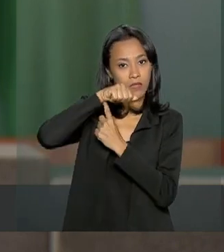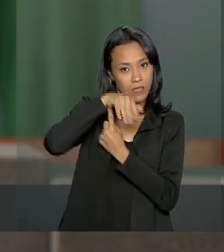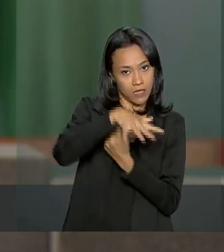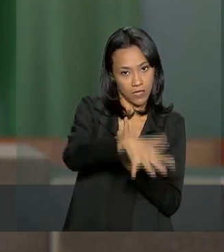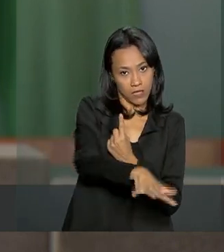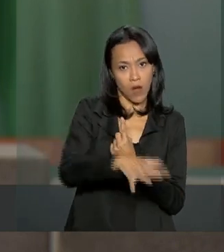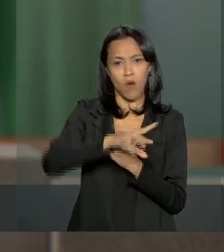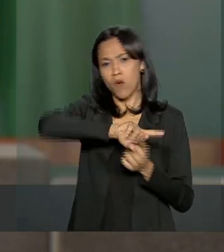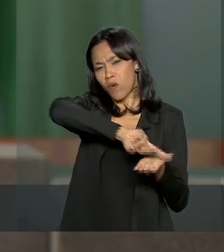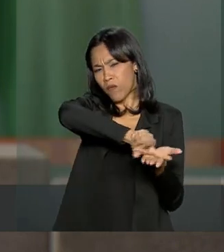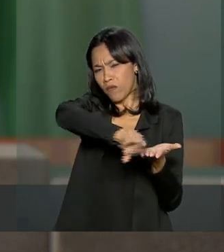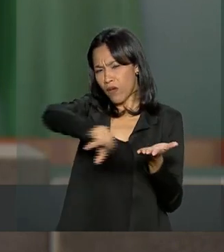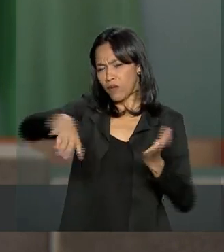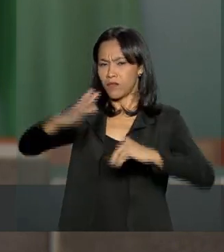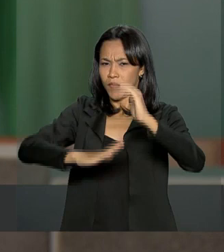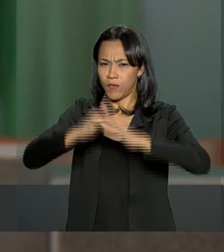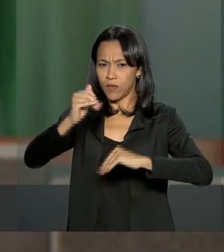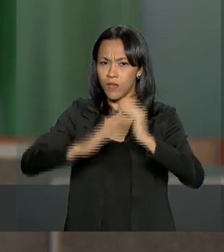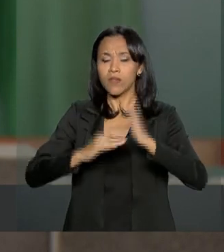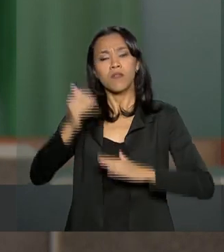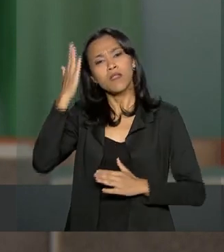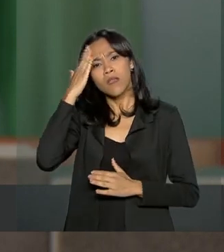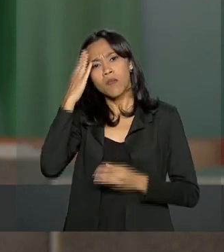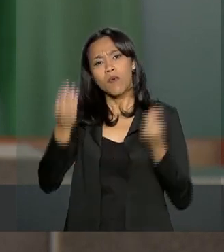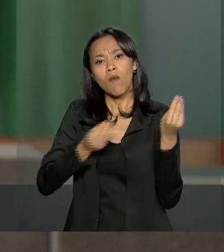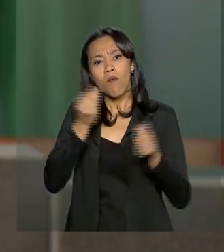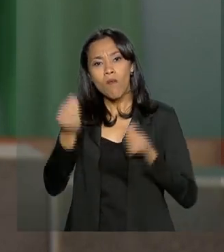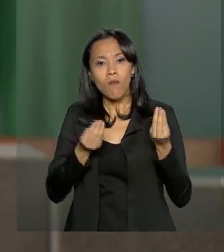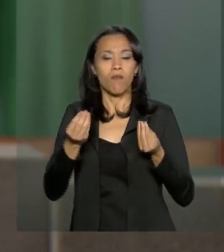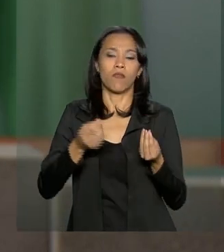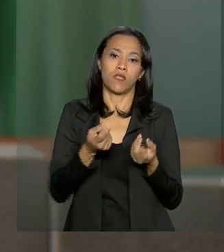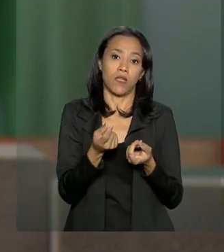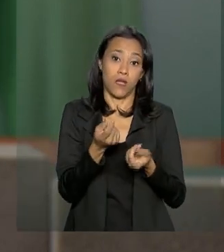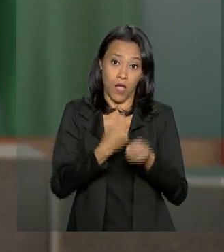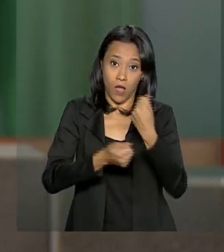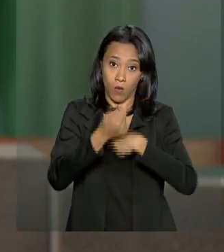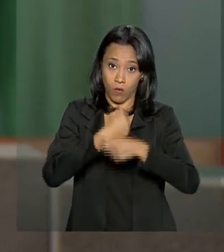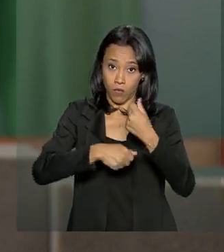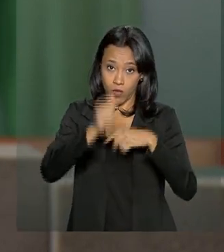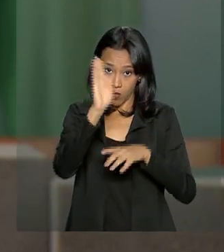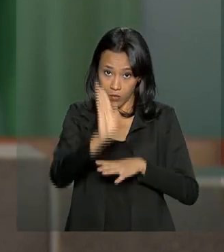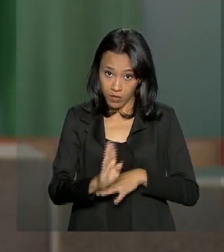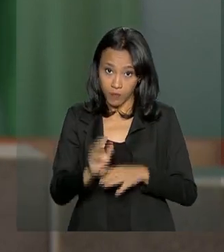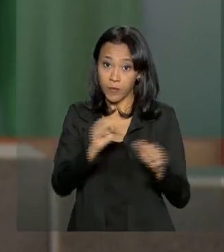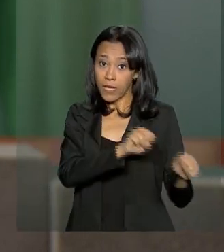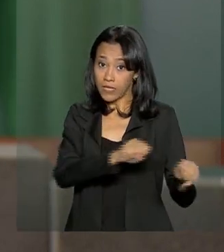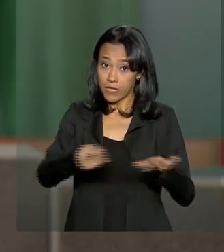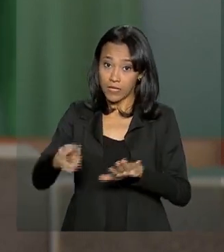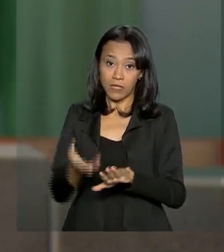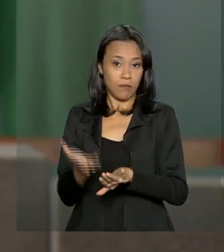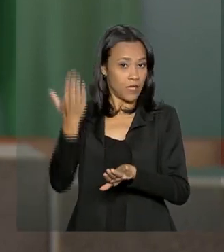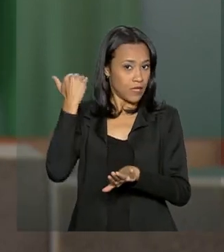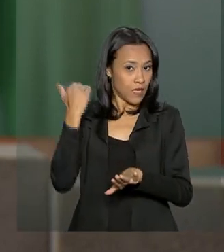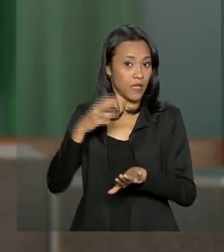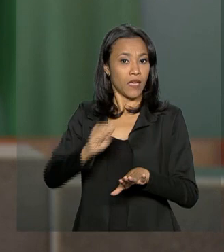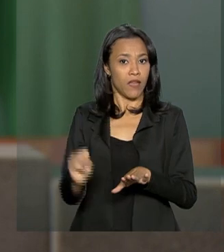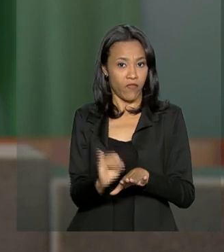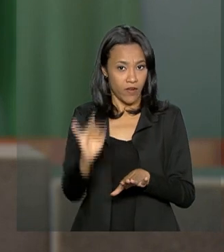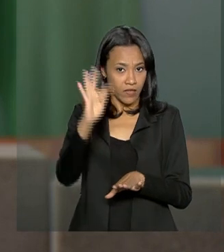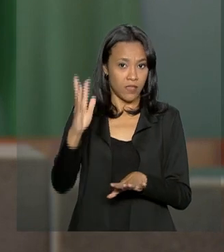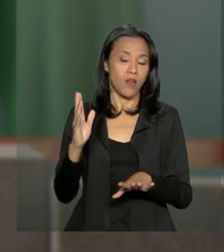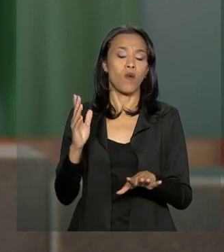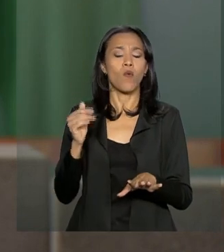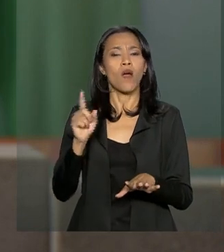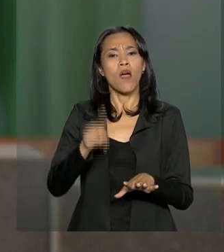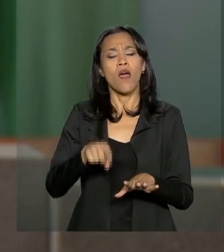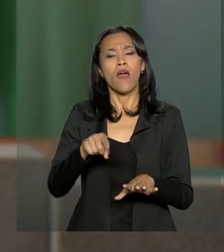financeiro sobre as estimativas para a economia brasileira. Na semana passada, a previsão era que a inflação fechasse o ano